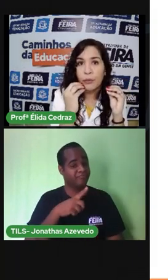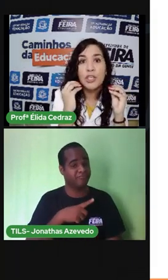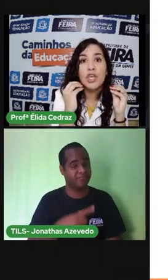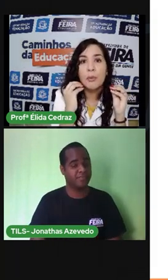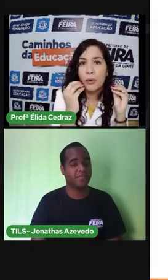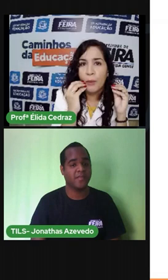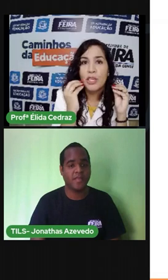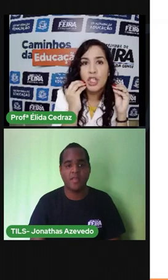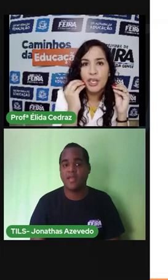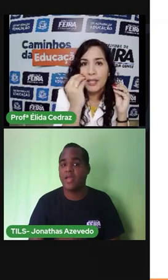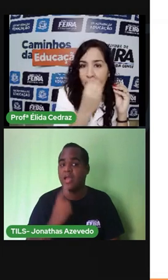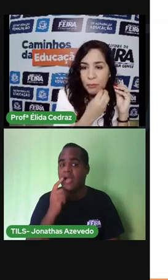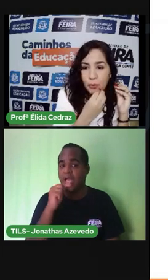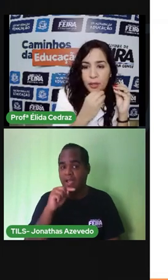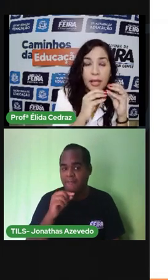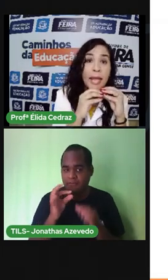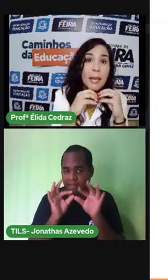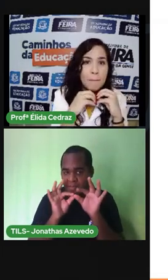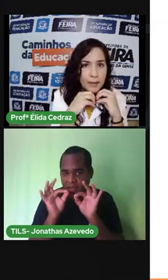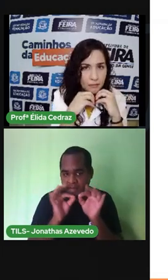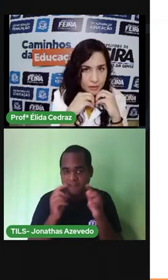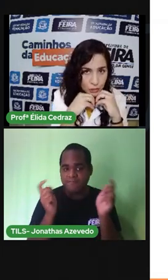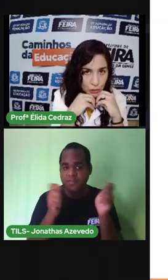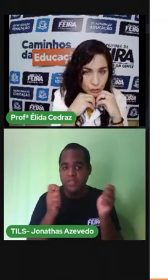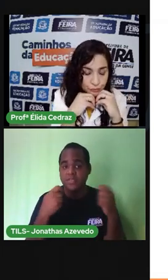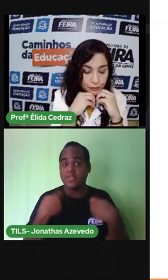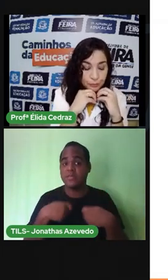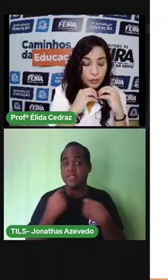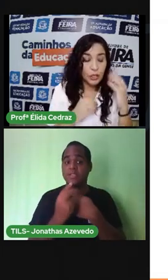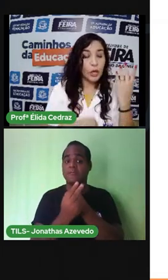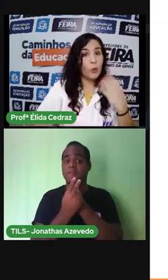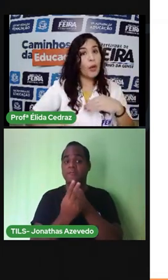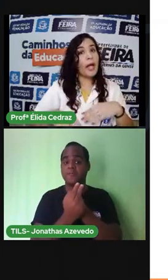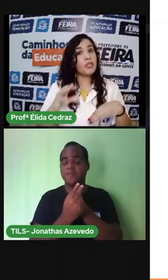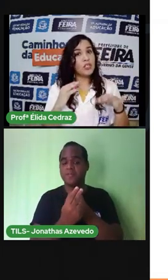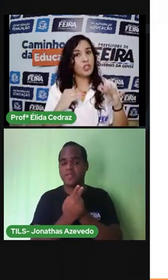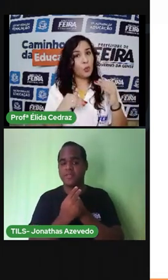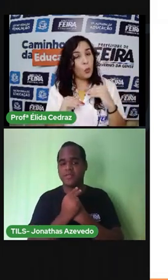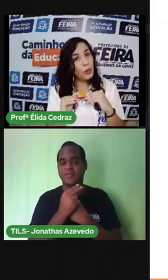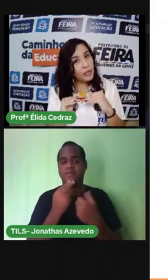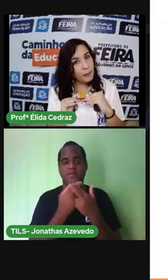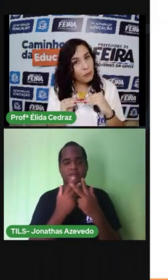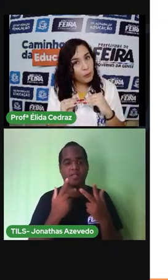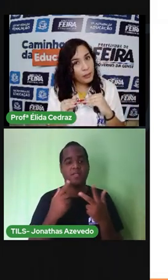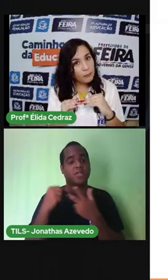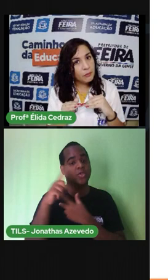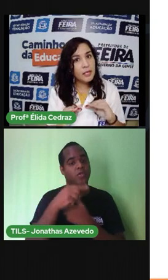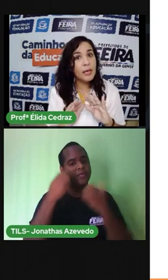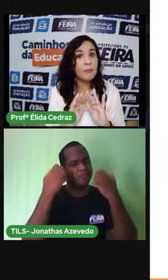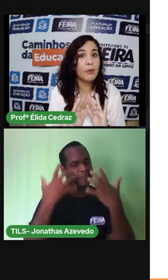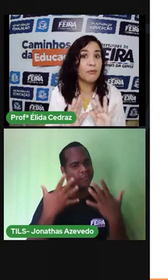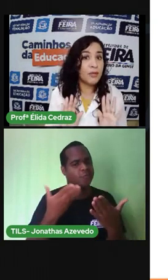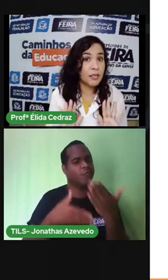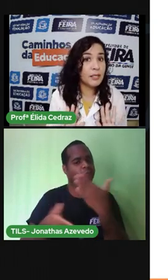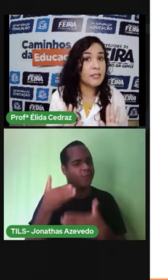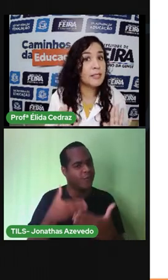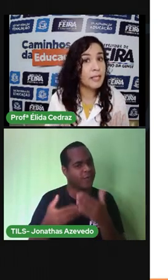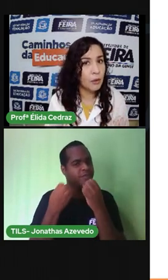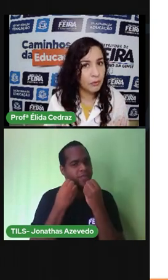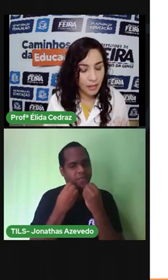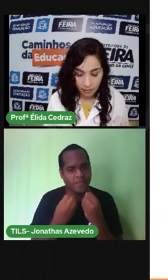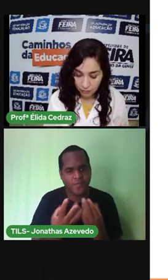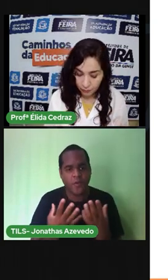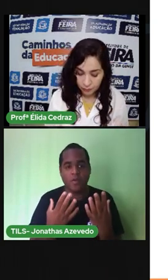bucal, a higiene bucal é a higiene da boca, ela é preventiva. A gente cuida da boca e a boca fica